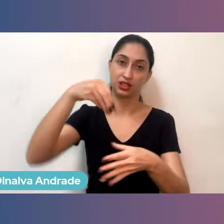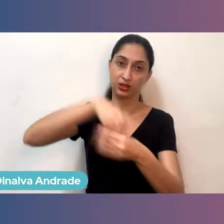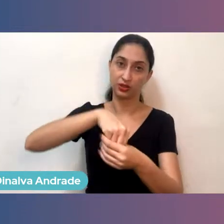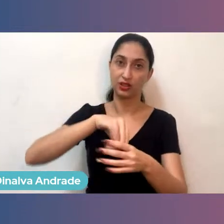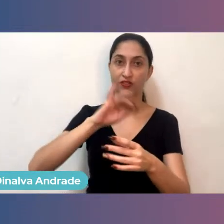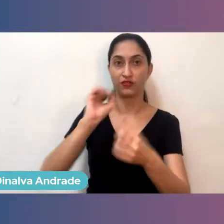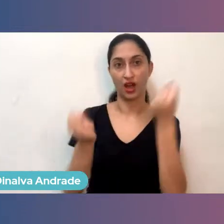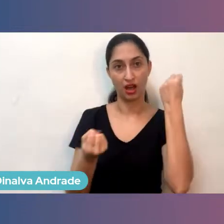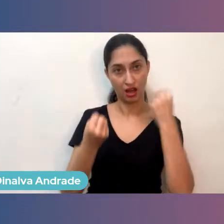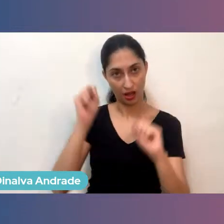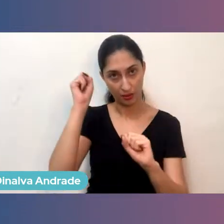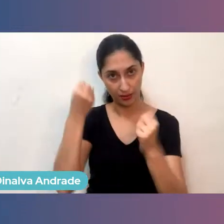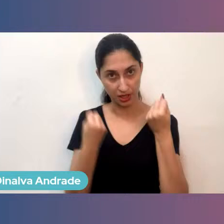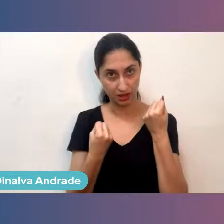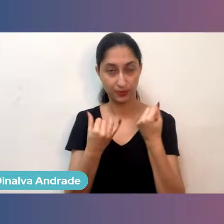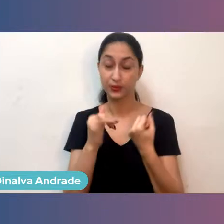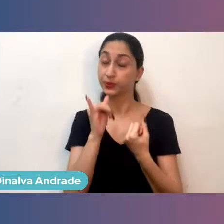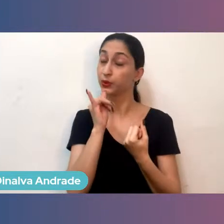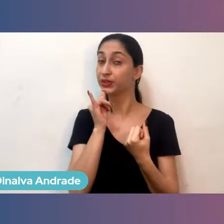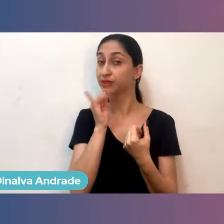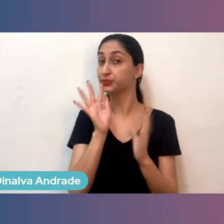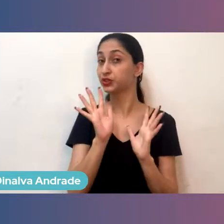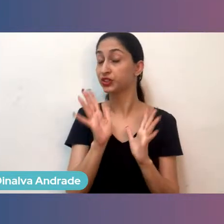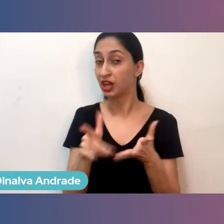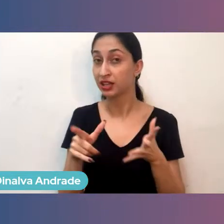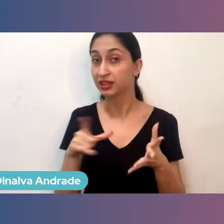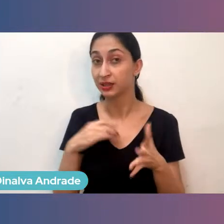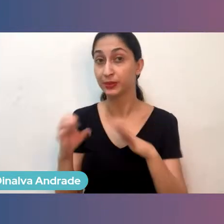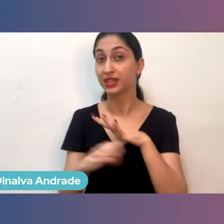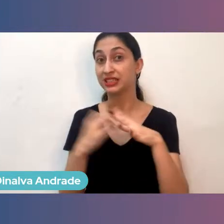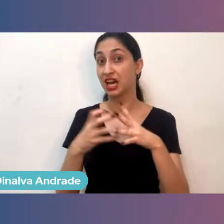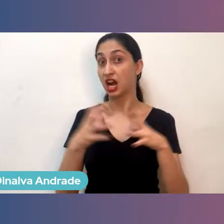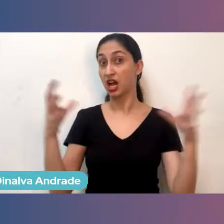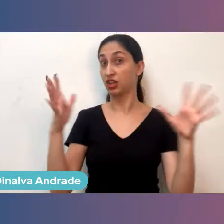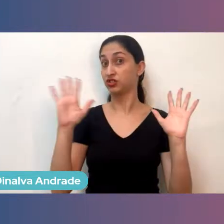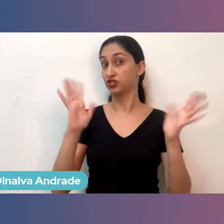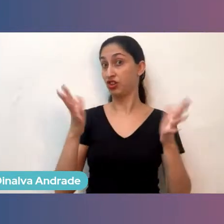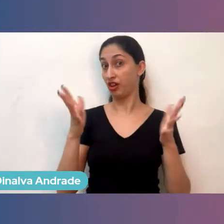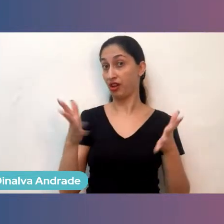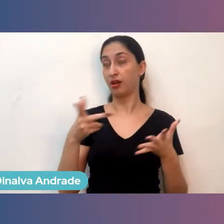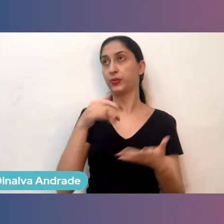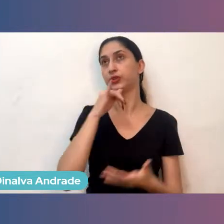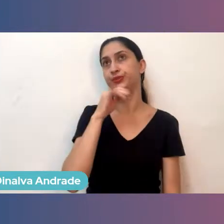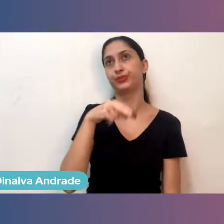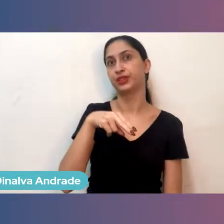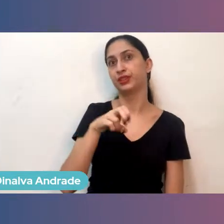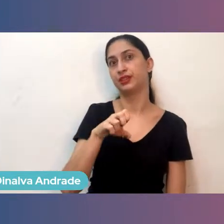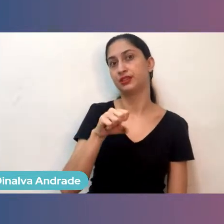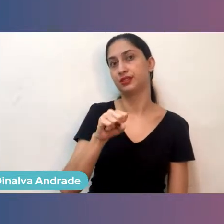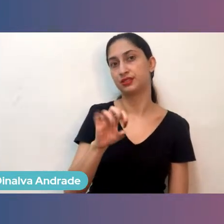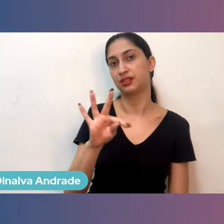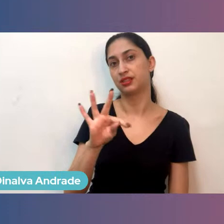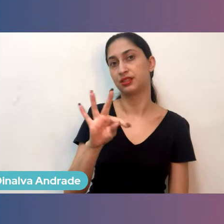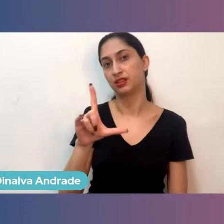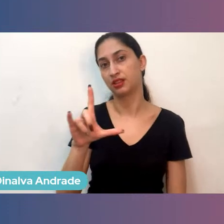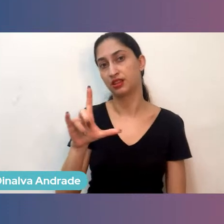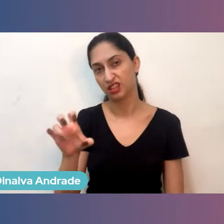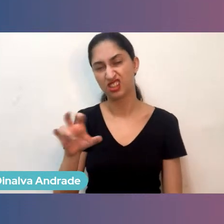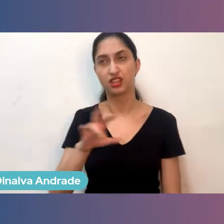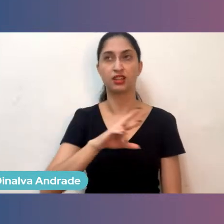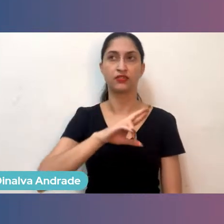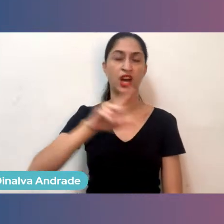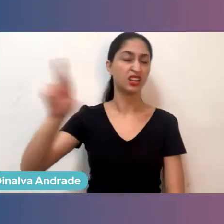presentes também nessa região na produção, como a Nestlé, a Jessen Lever e tudo mais. Então, existe